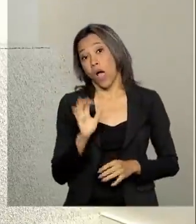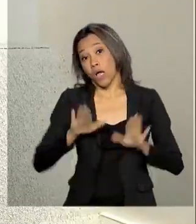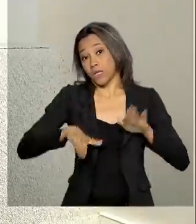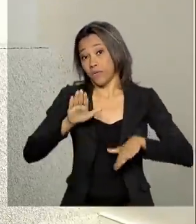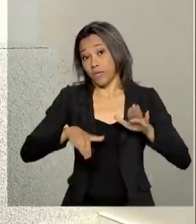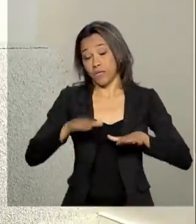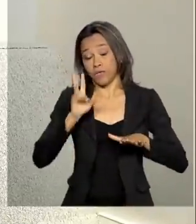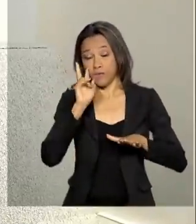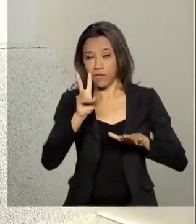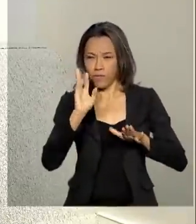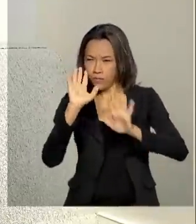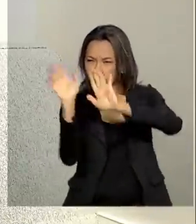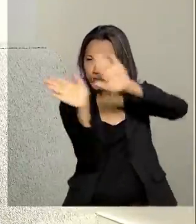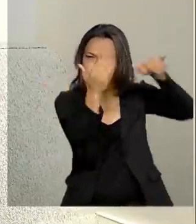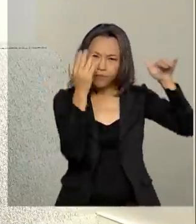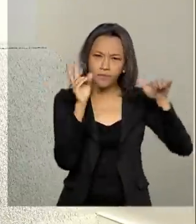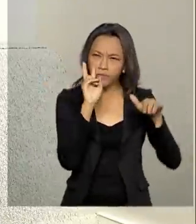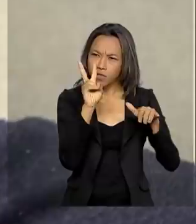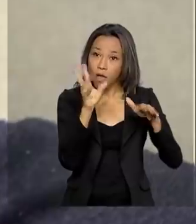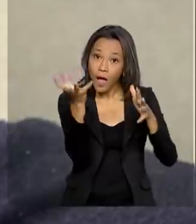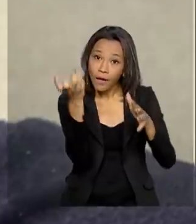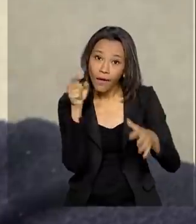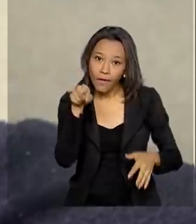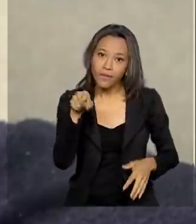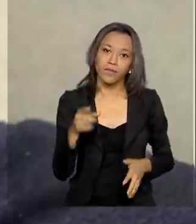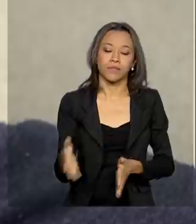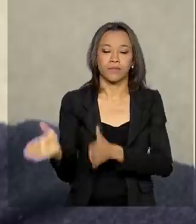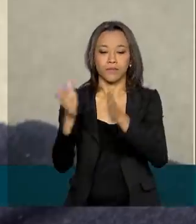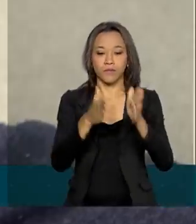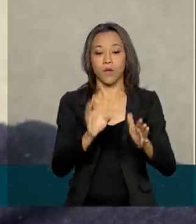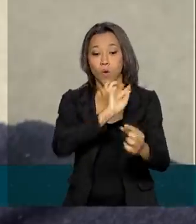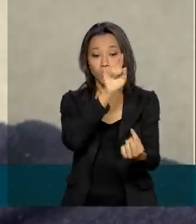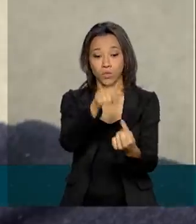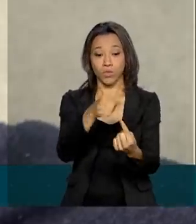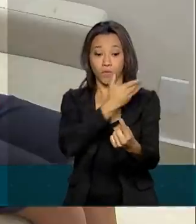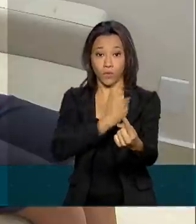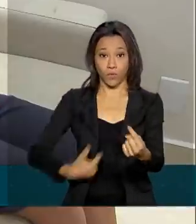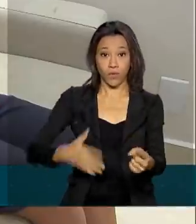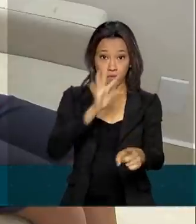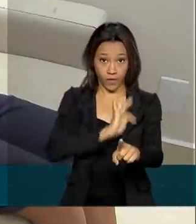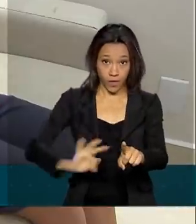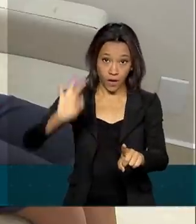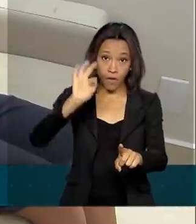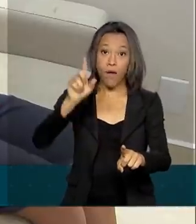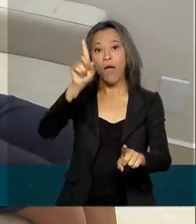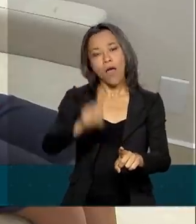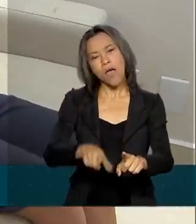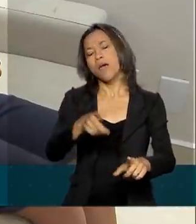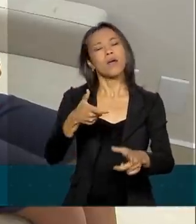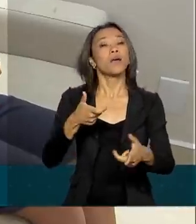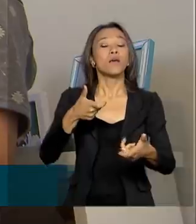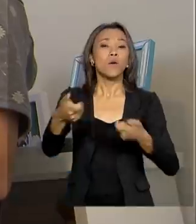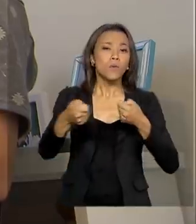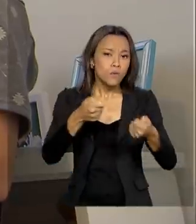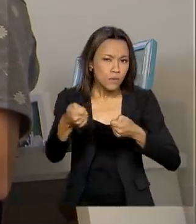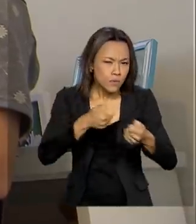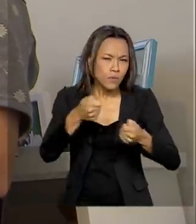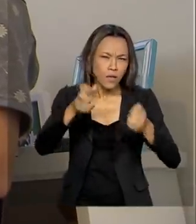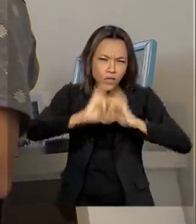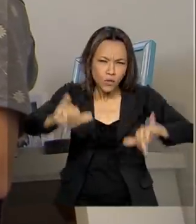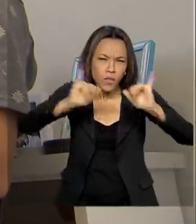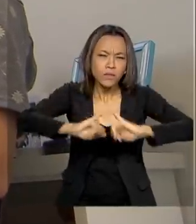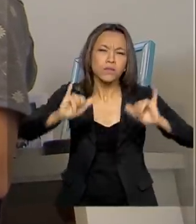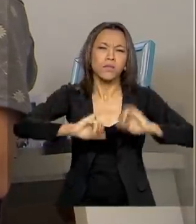Algumas passageiras ou outras que você realmente quer. A intenção do governo federal é regulamentar essa publicidade que